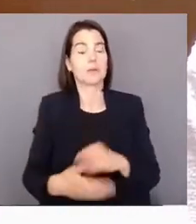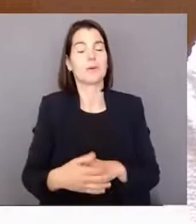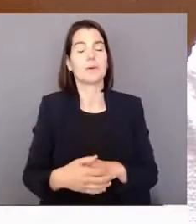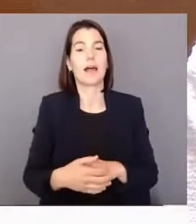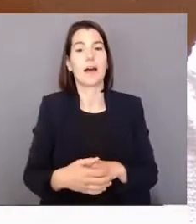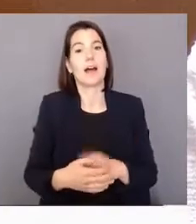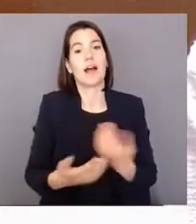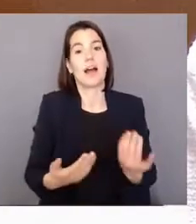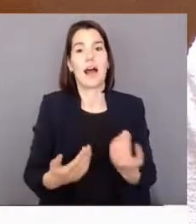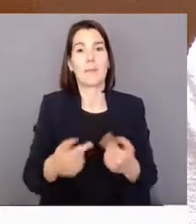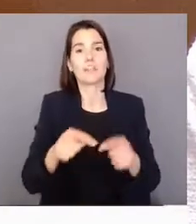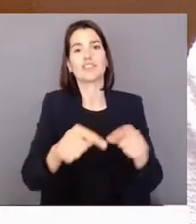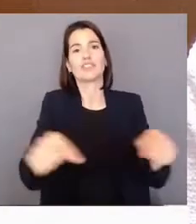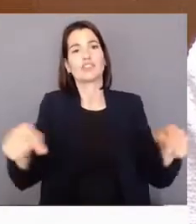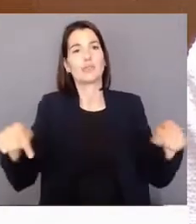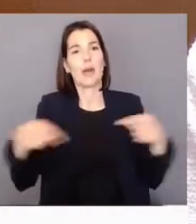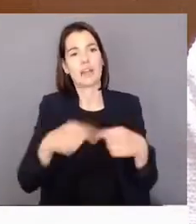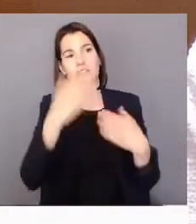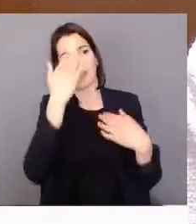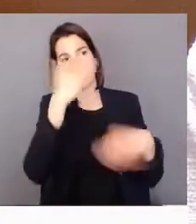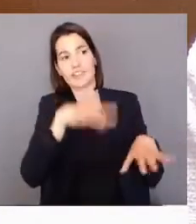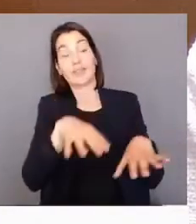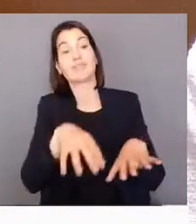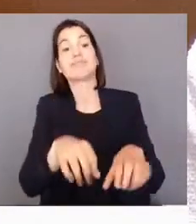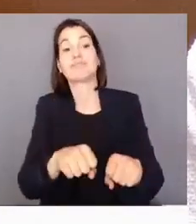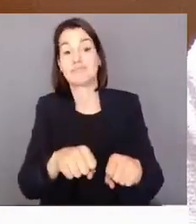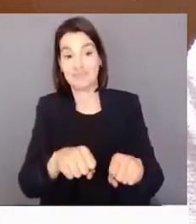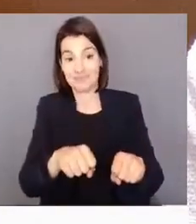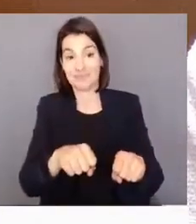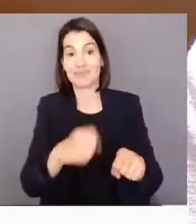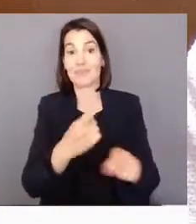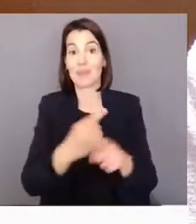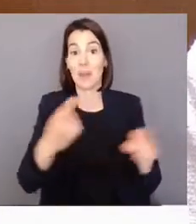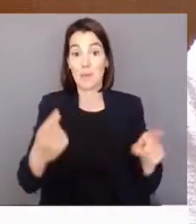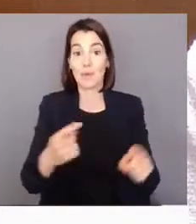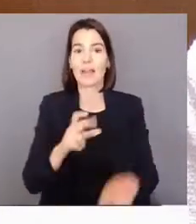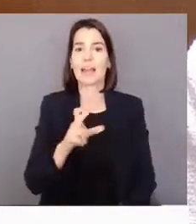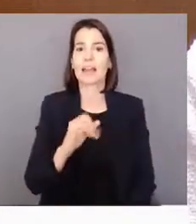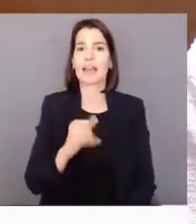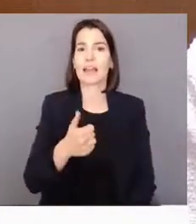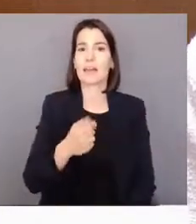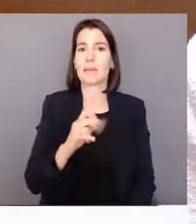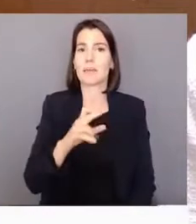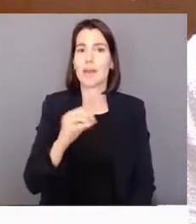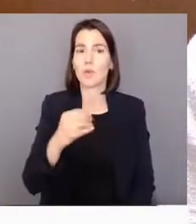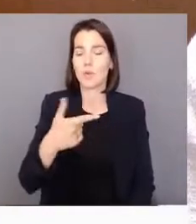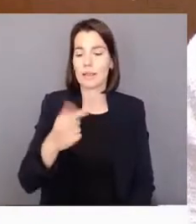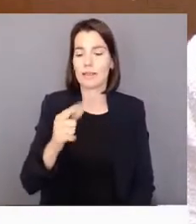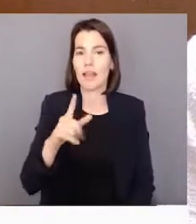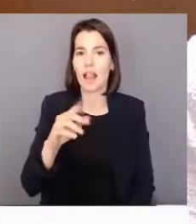esse espaço. Porque desde o Ribeiro Teles, ao Carlos Pimenta,